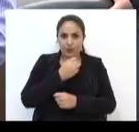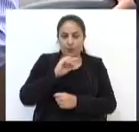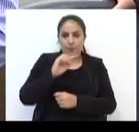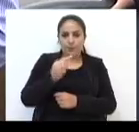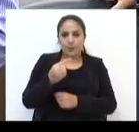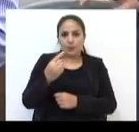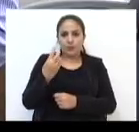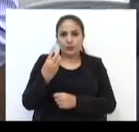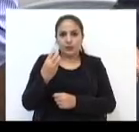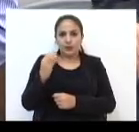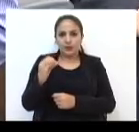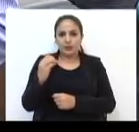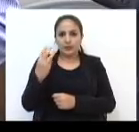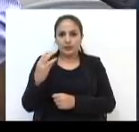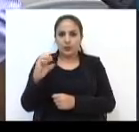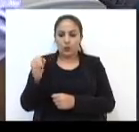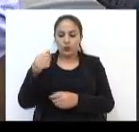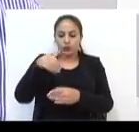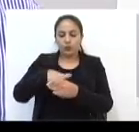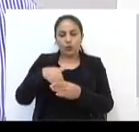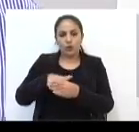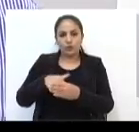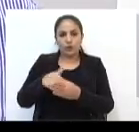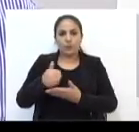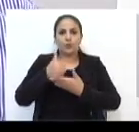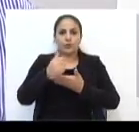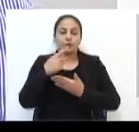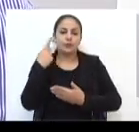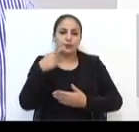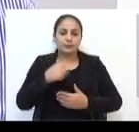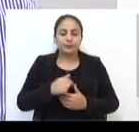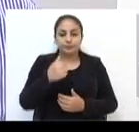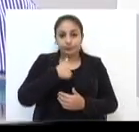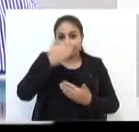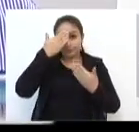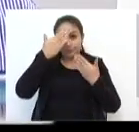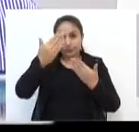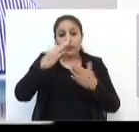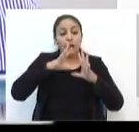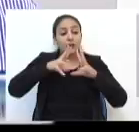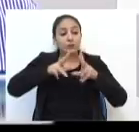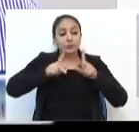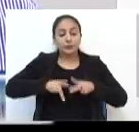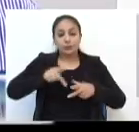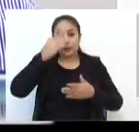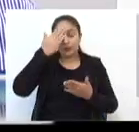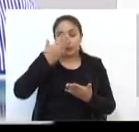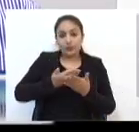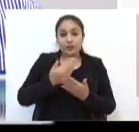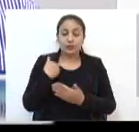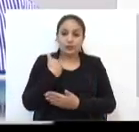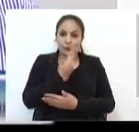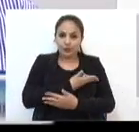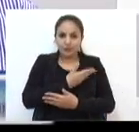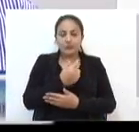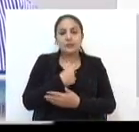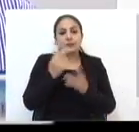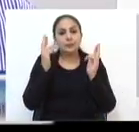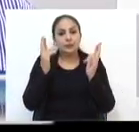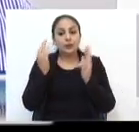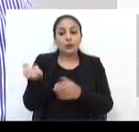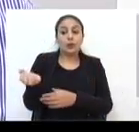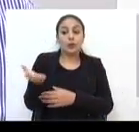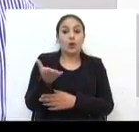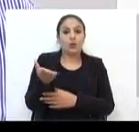votos a favor do vereador. Queremos agradecer, inclusive, a todos esses que confiaram o voto em nós. Esperamos que